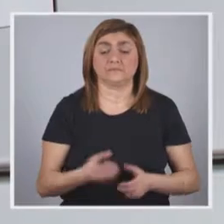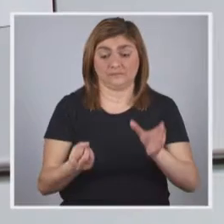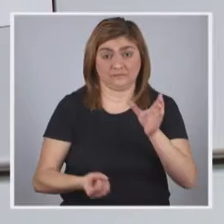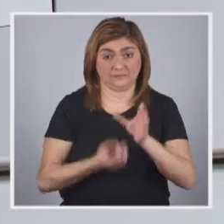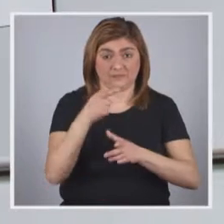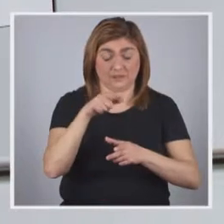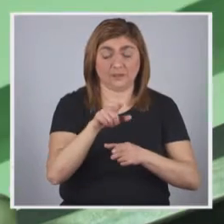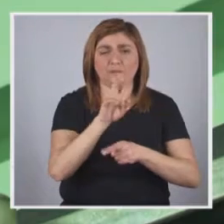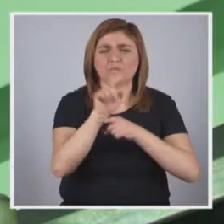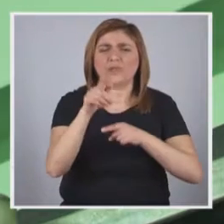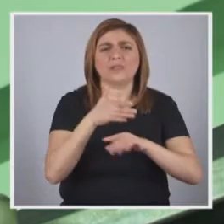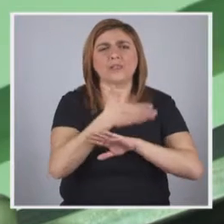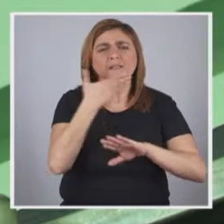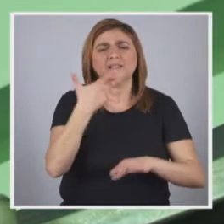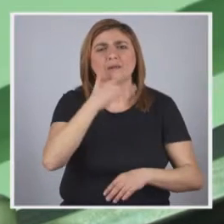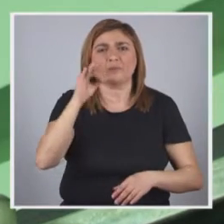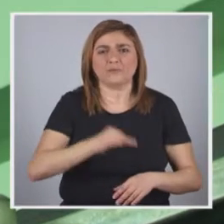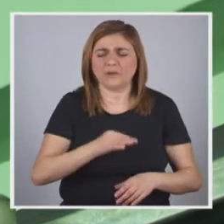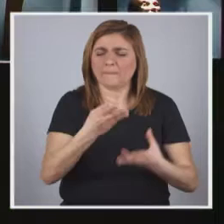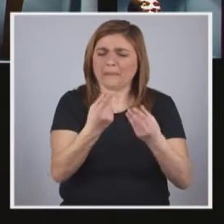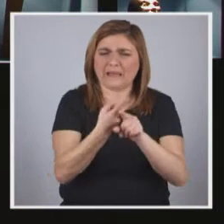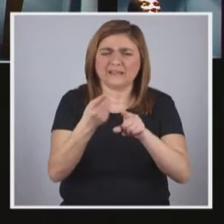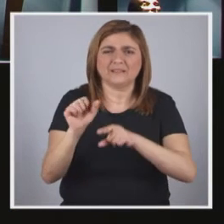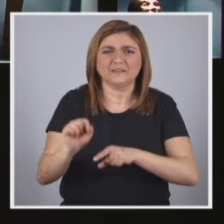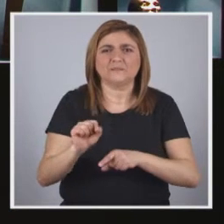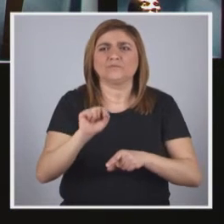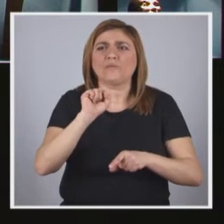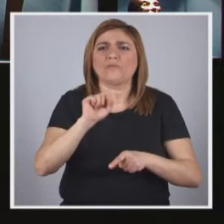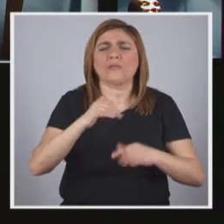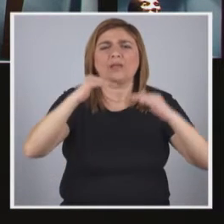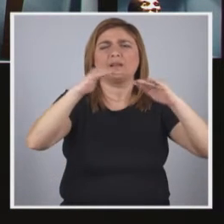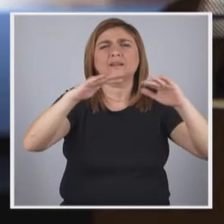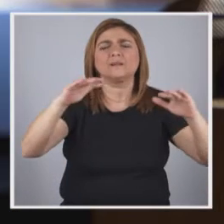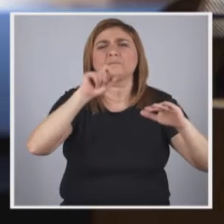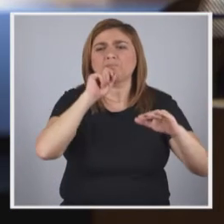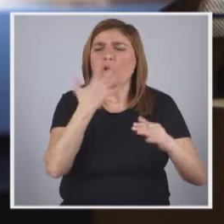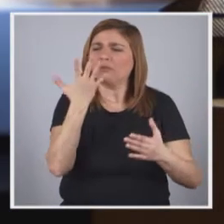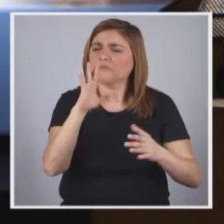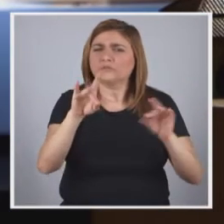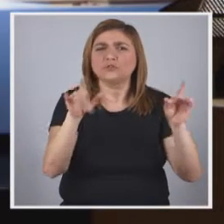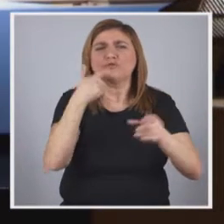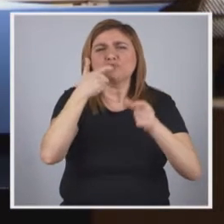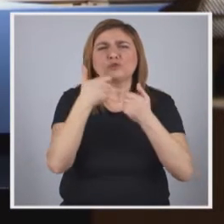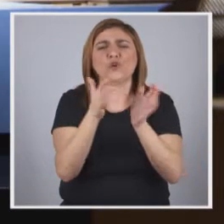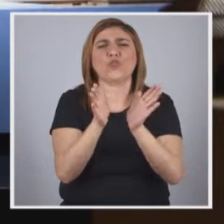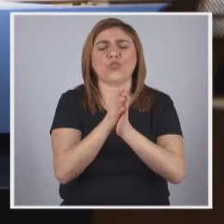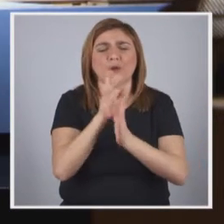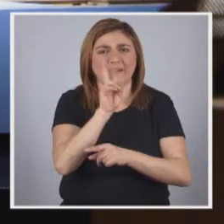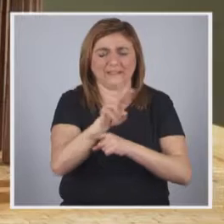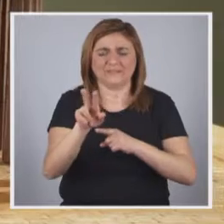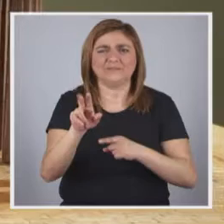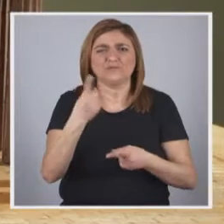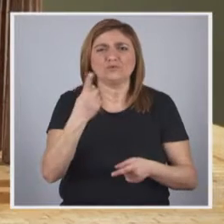Criar um museu totalmente acessível, onde as peças de arte não estivessem no altar, mas sim ao alcance de todos os visitantes,